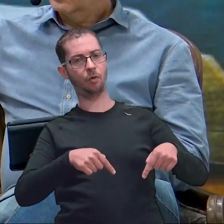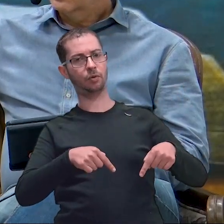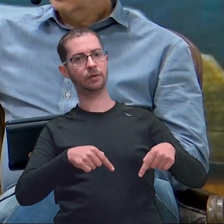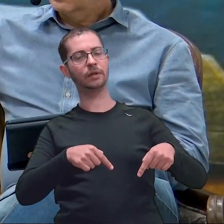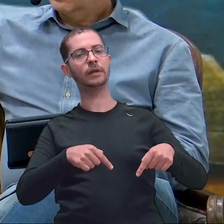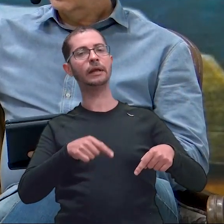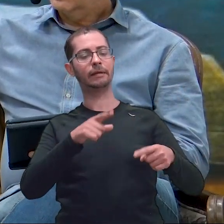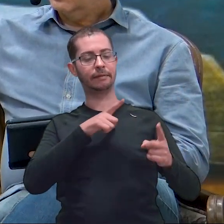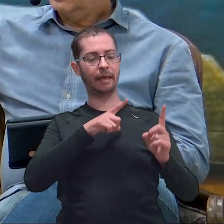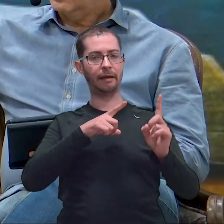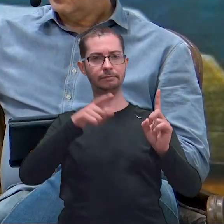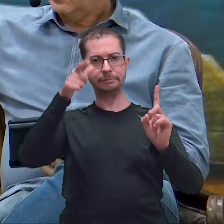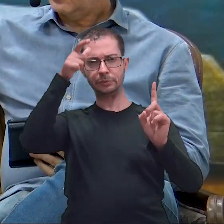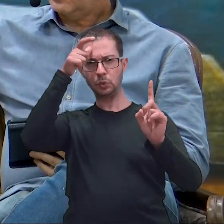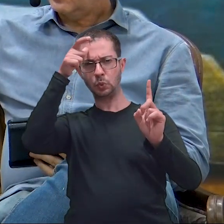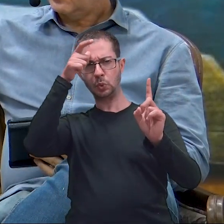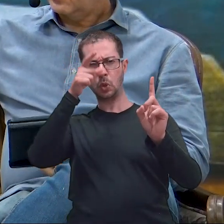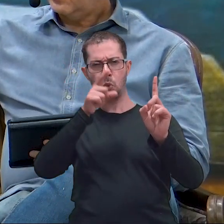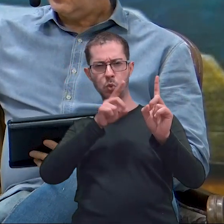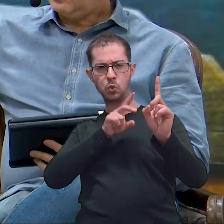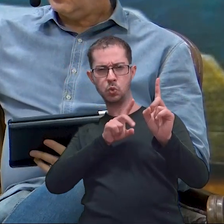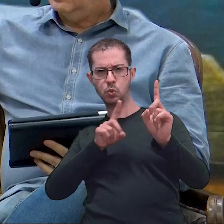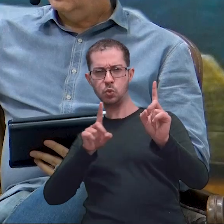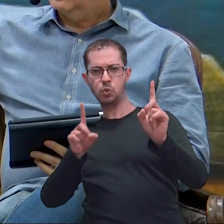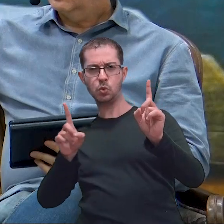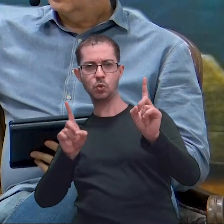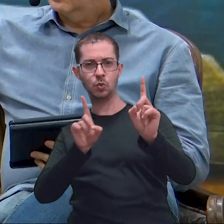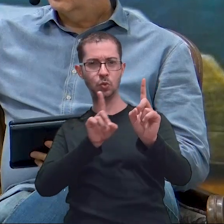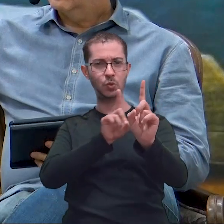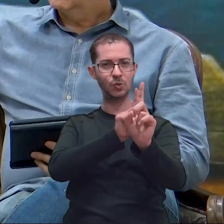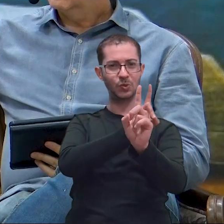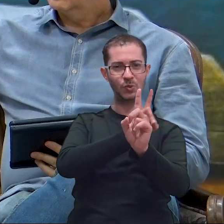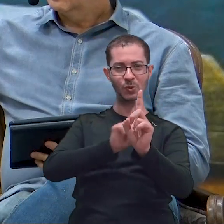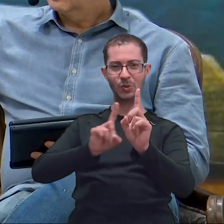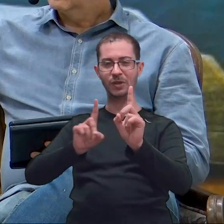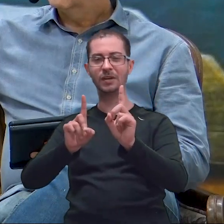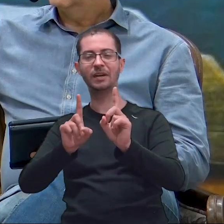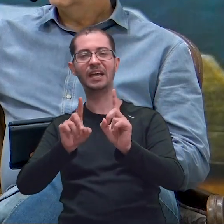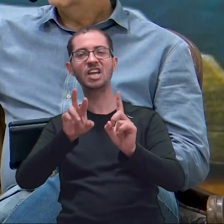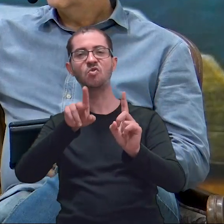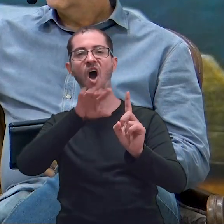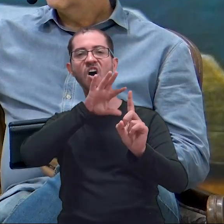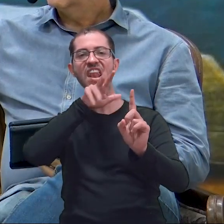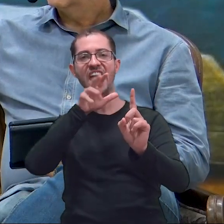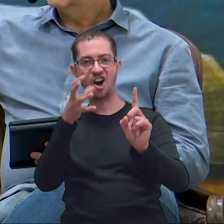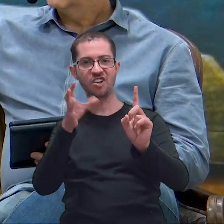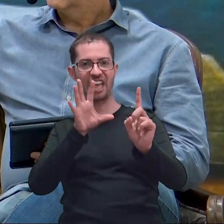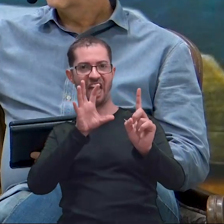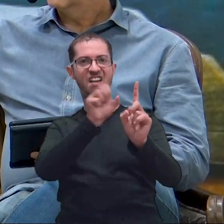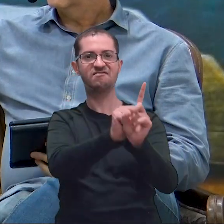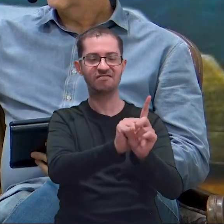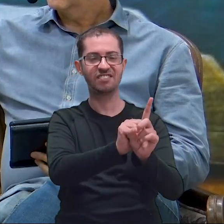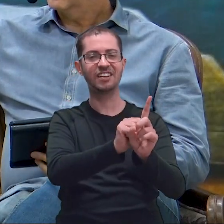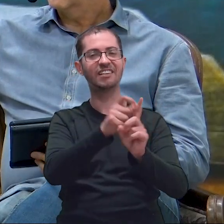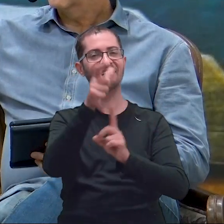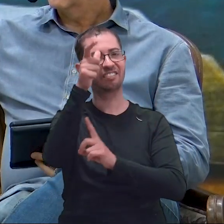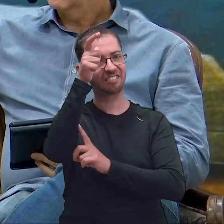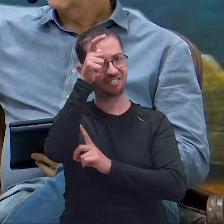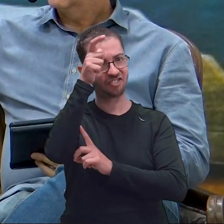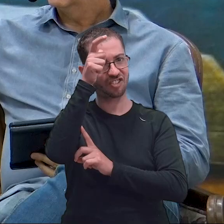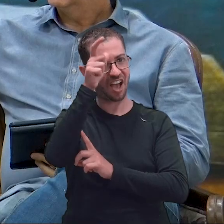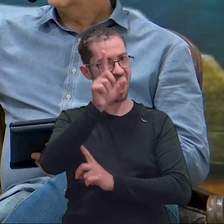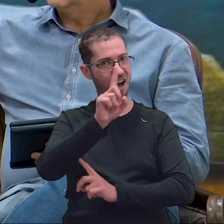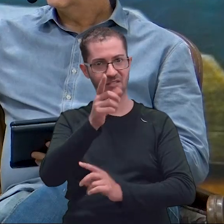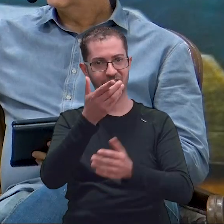anda em derredor como o leão, que ruge, procurando alguém para devorar. Satanás não perde tempo, não.